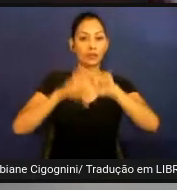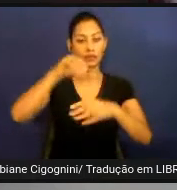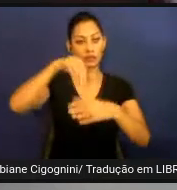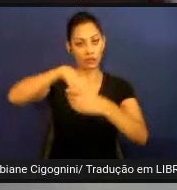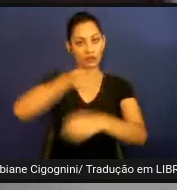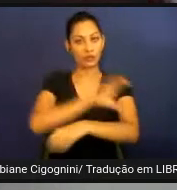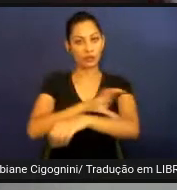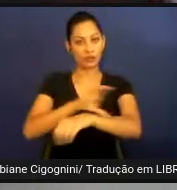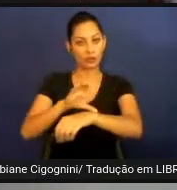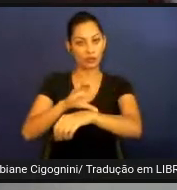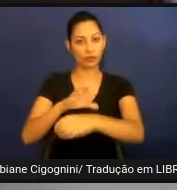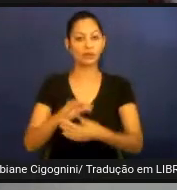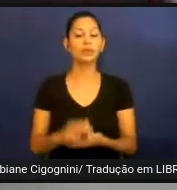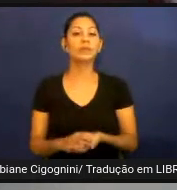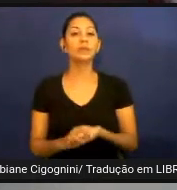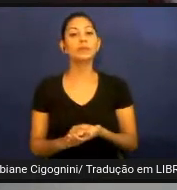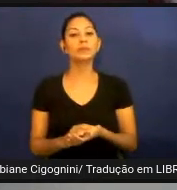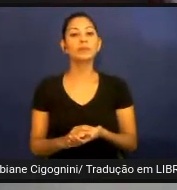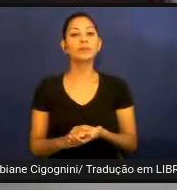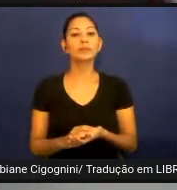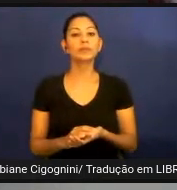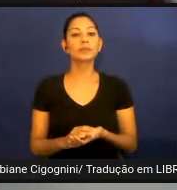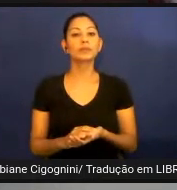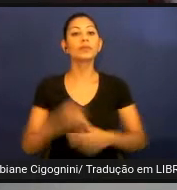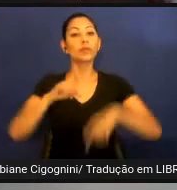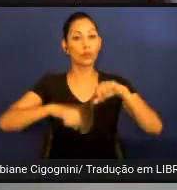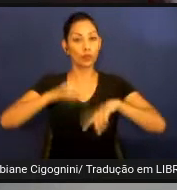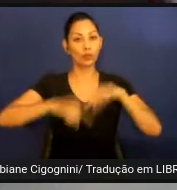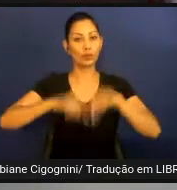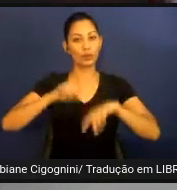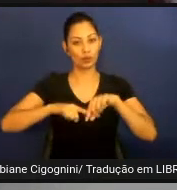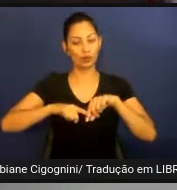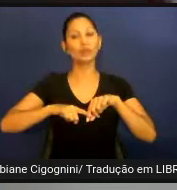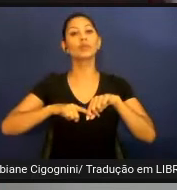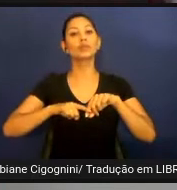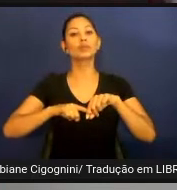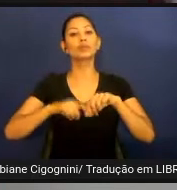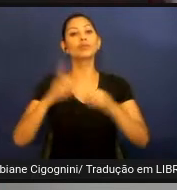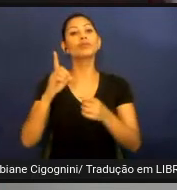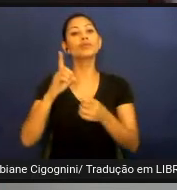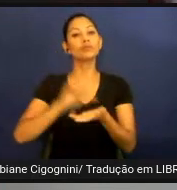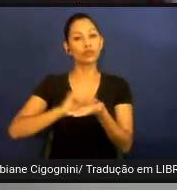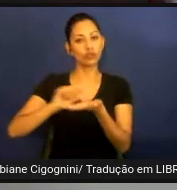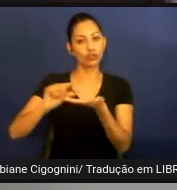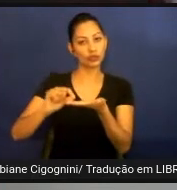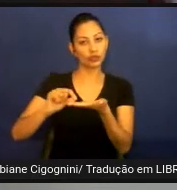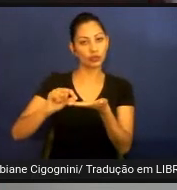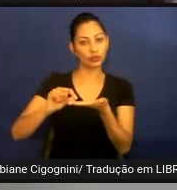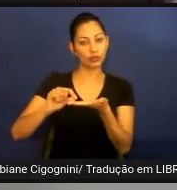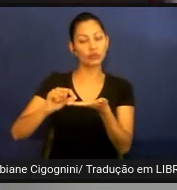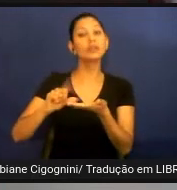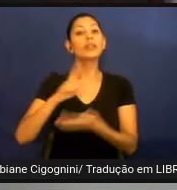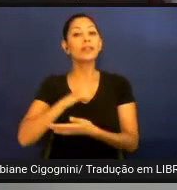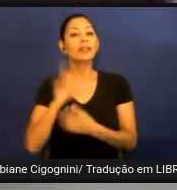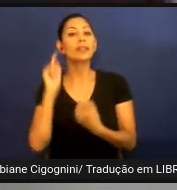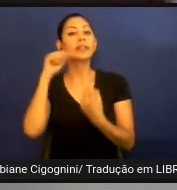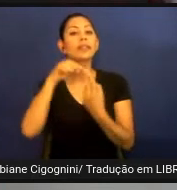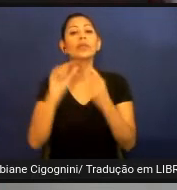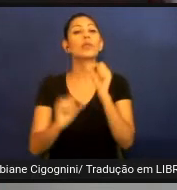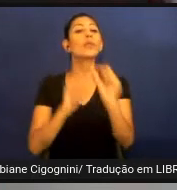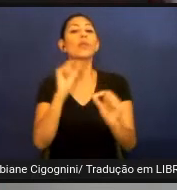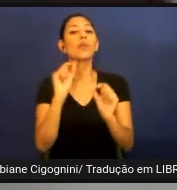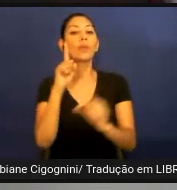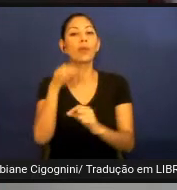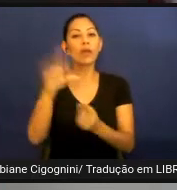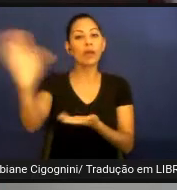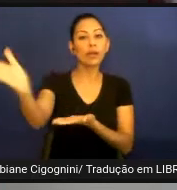Os recursos educacionais digitais, também conhecidos como REDS, têm como objetivo reunir informações educacionais em